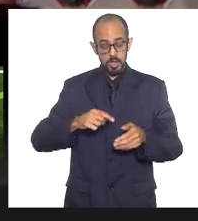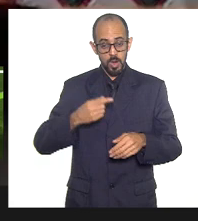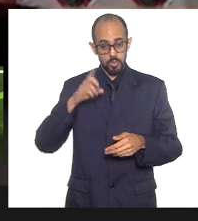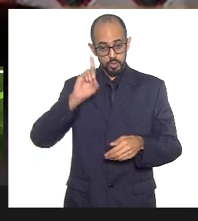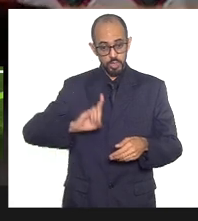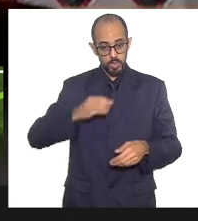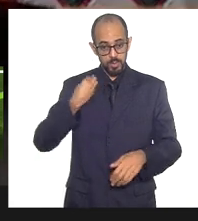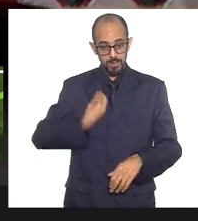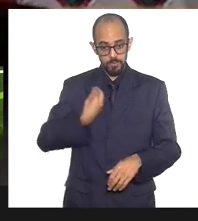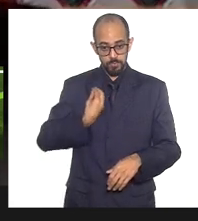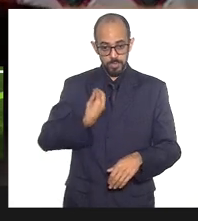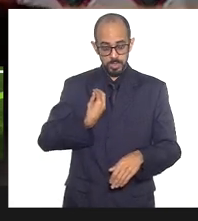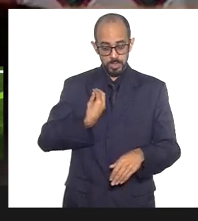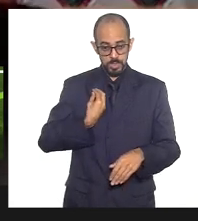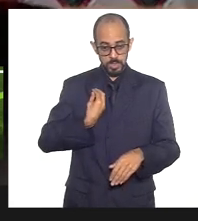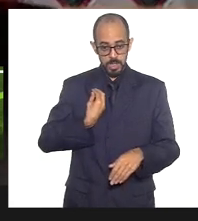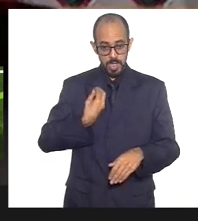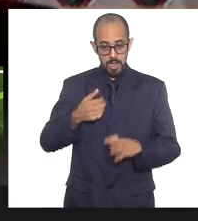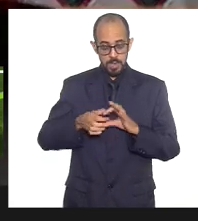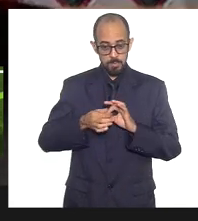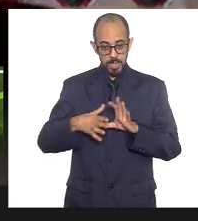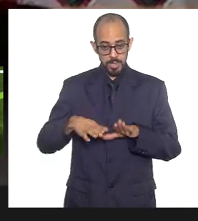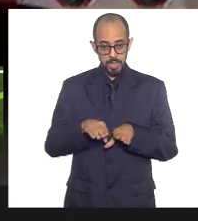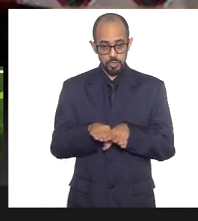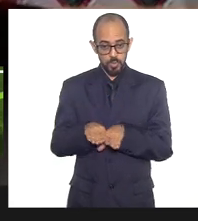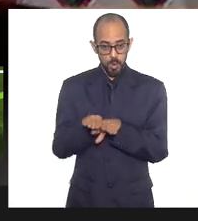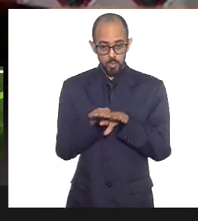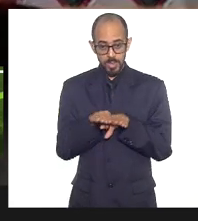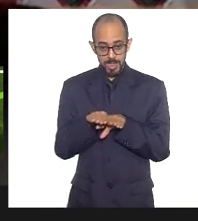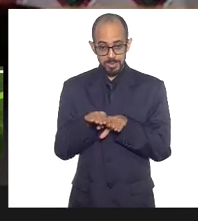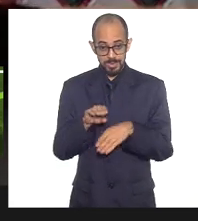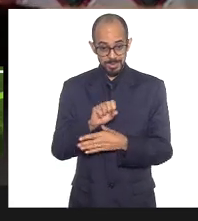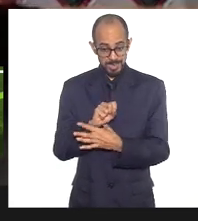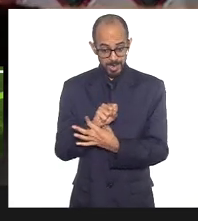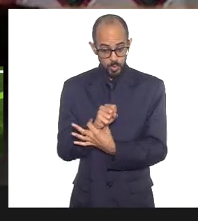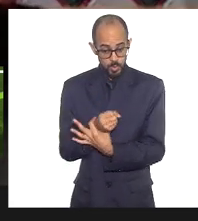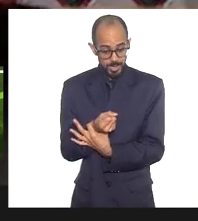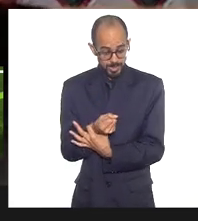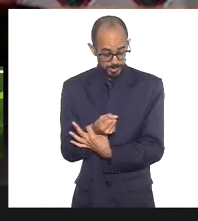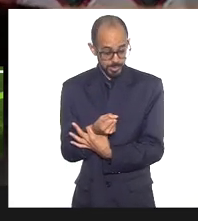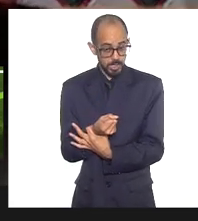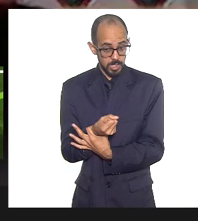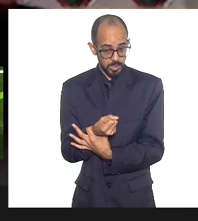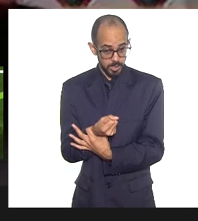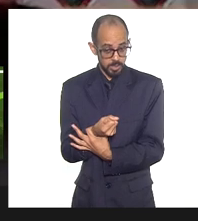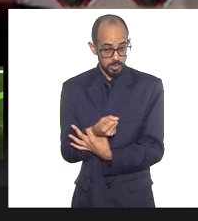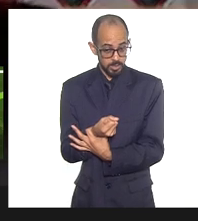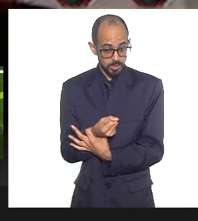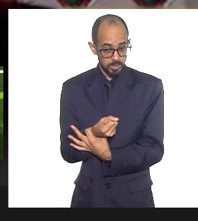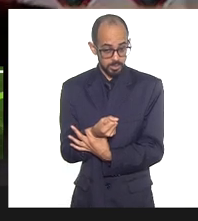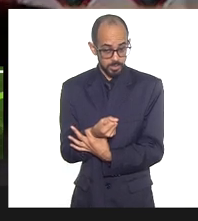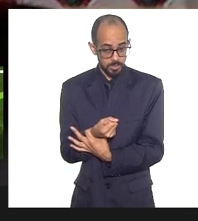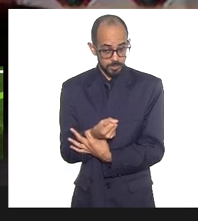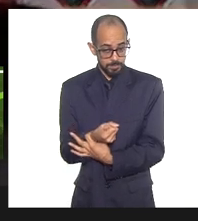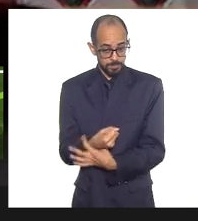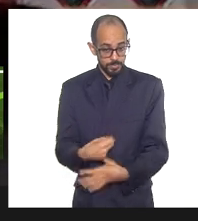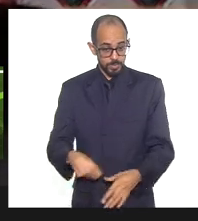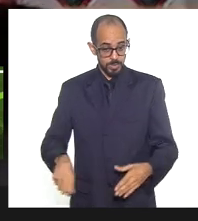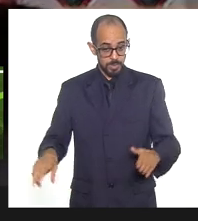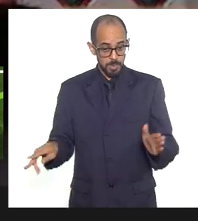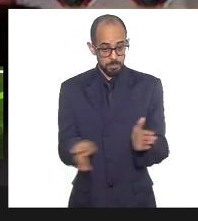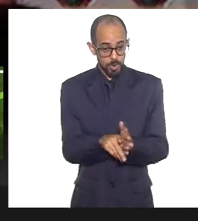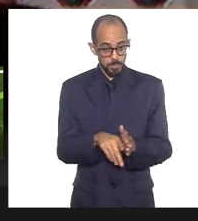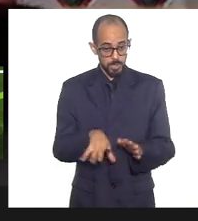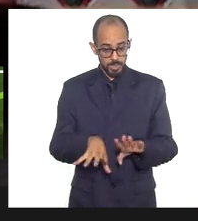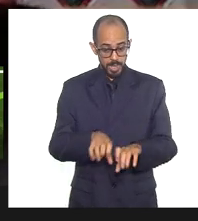liberdade, à igualdade, à segurança, porque isso apareceu aqui, e à propriedade nos